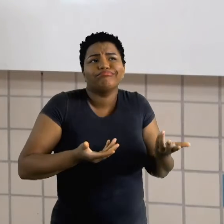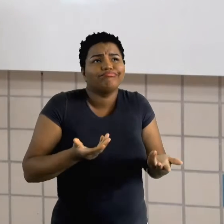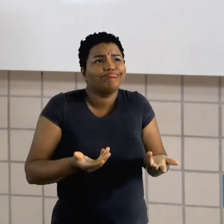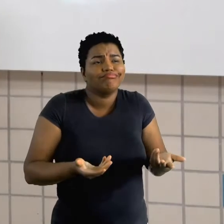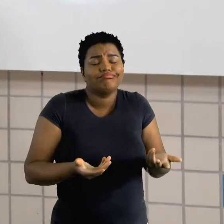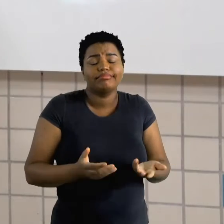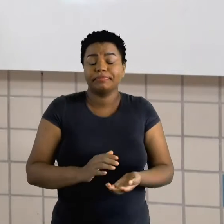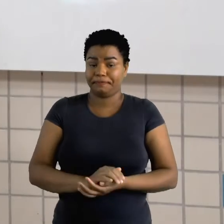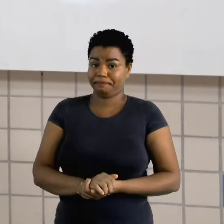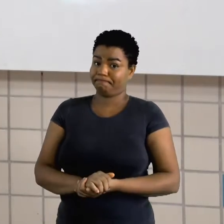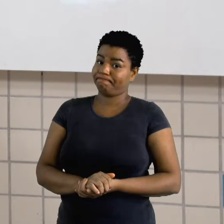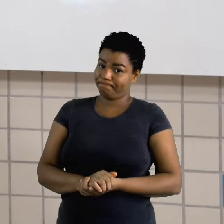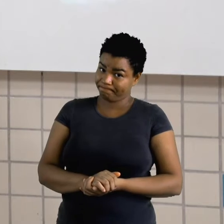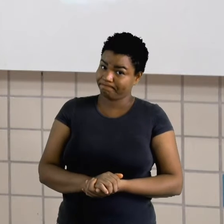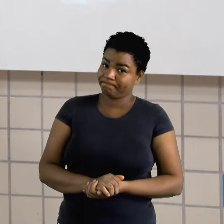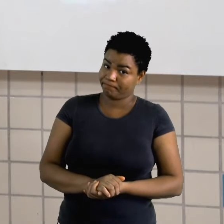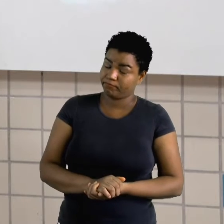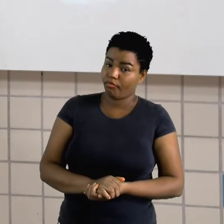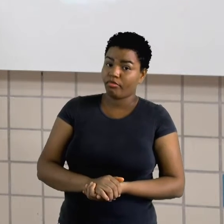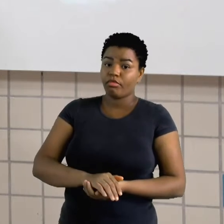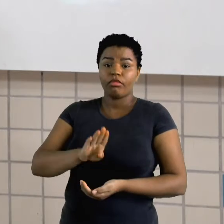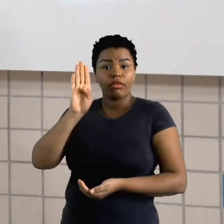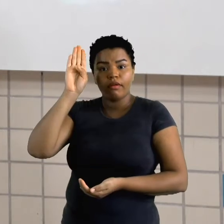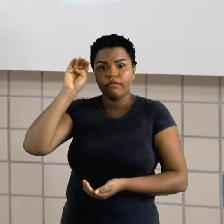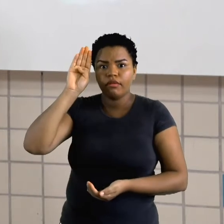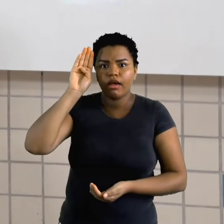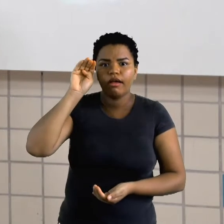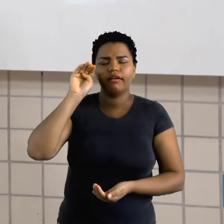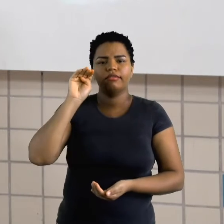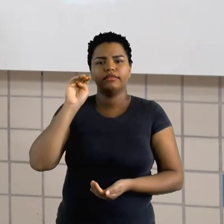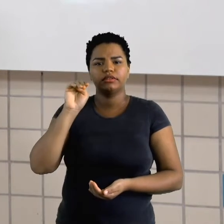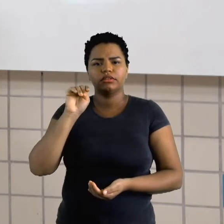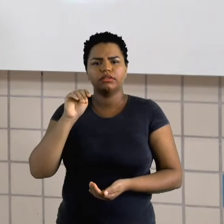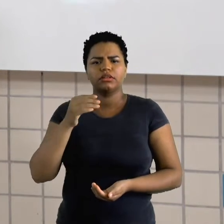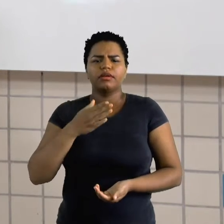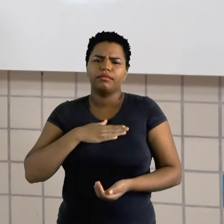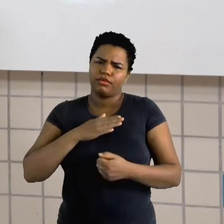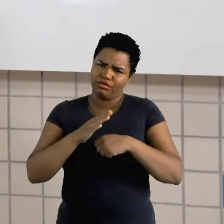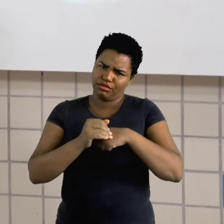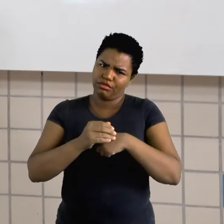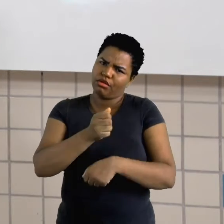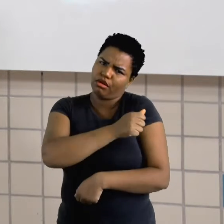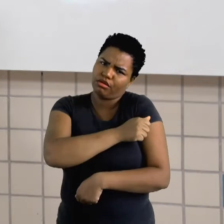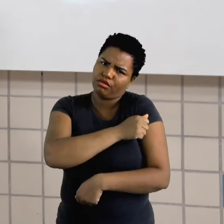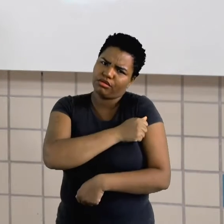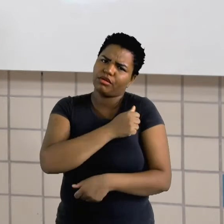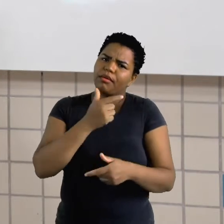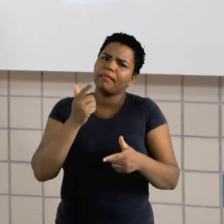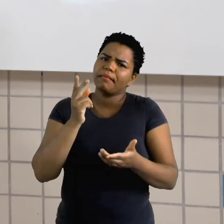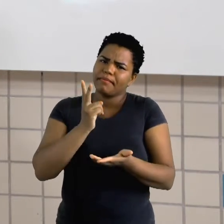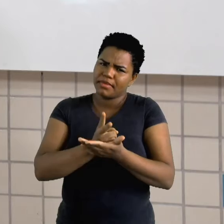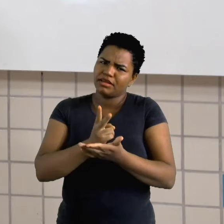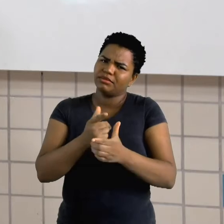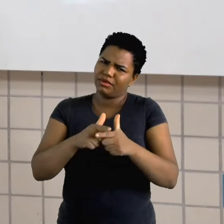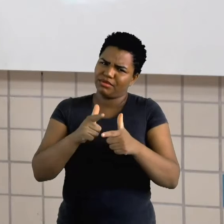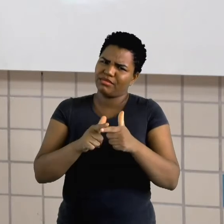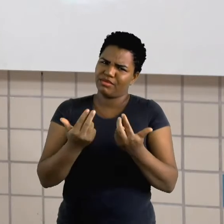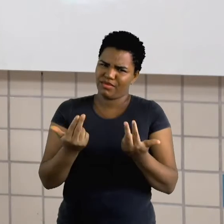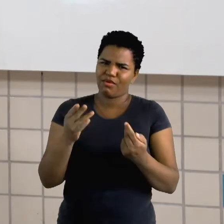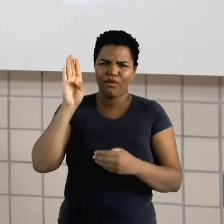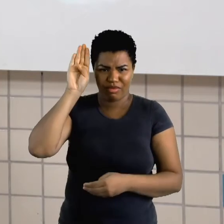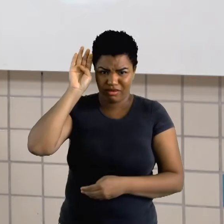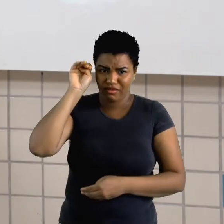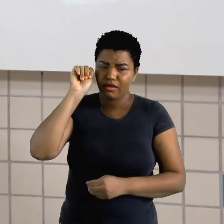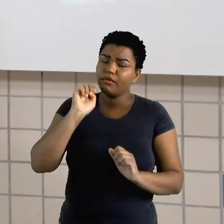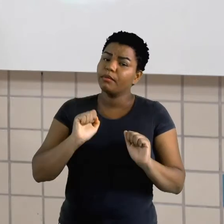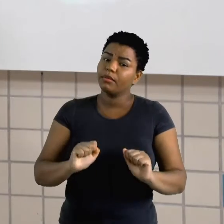Hum, Fava. Se você, assim, meu querido aluno, está com esse mesmo problema que a Fava, que a Fava, você pode